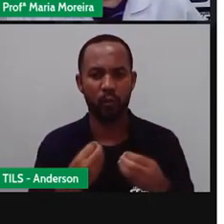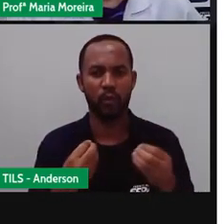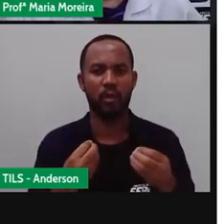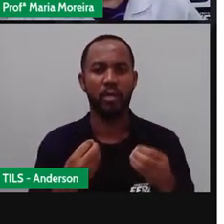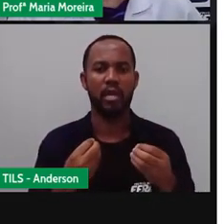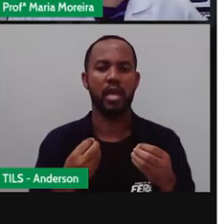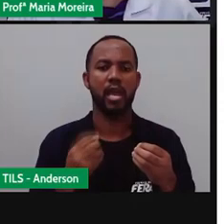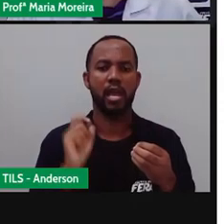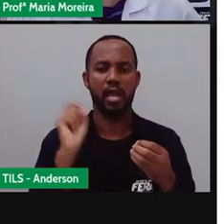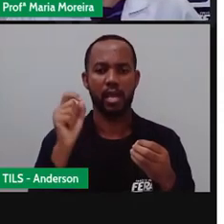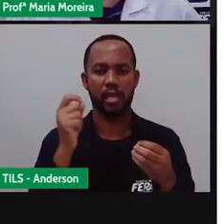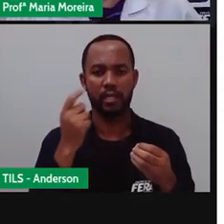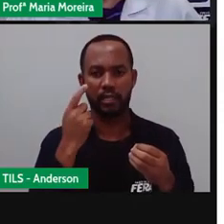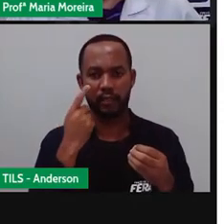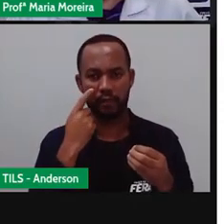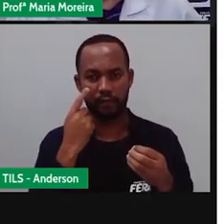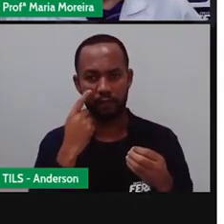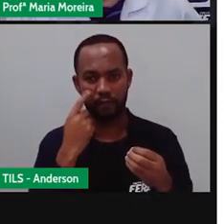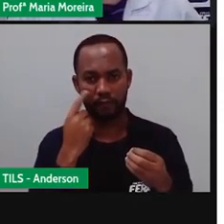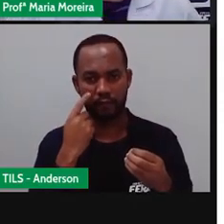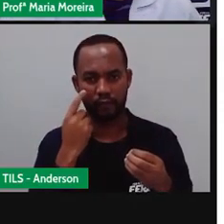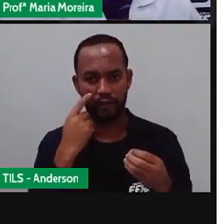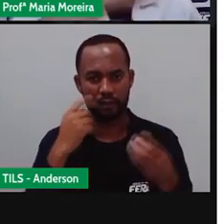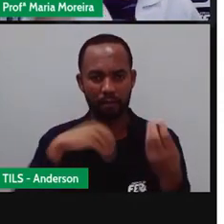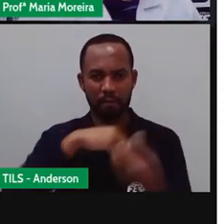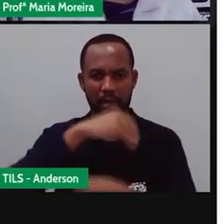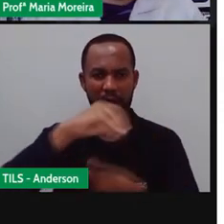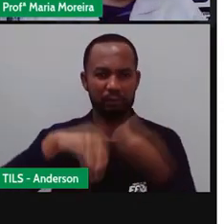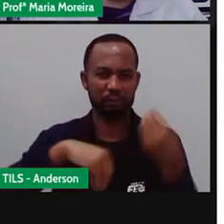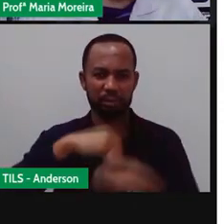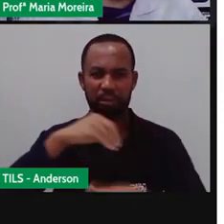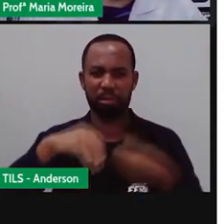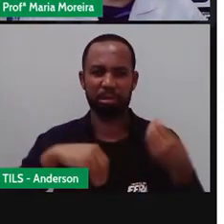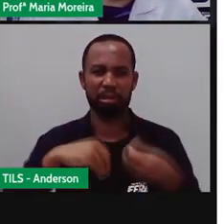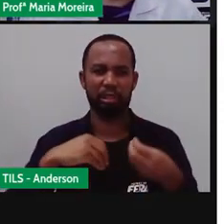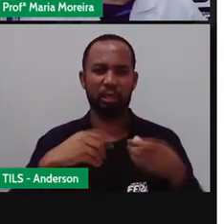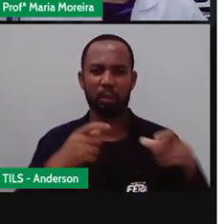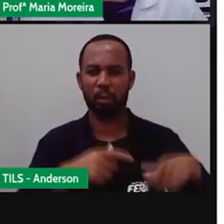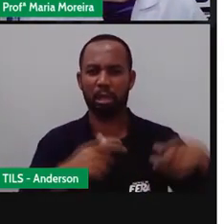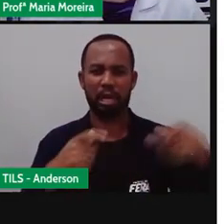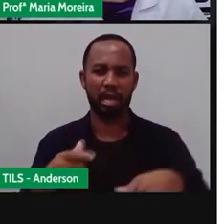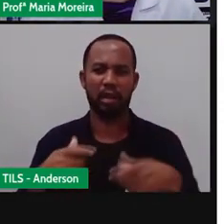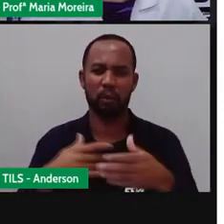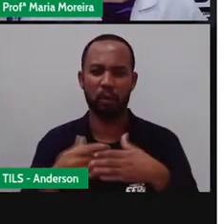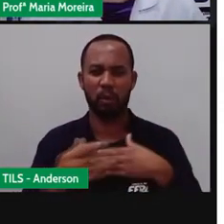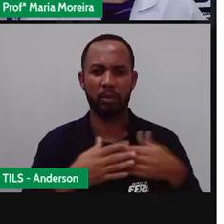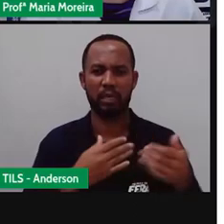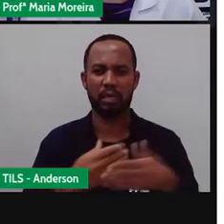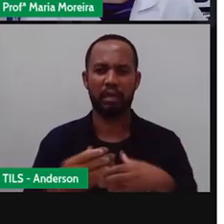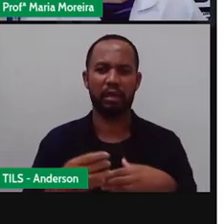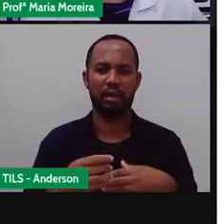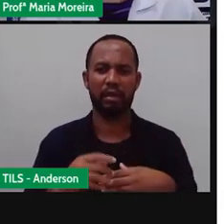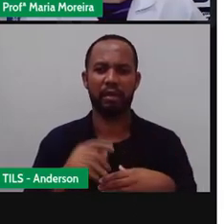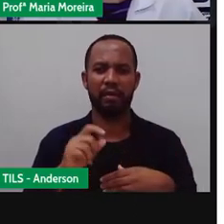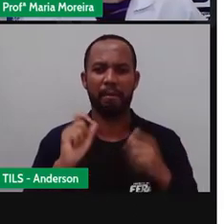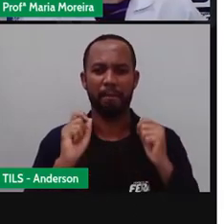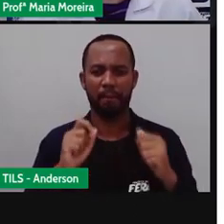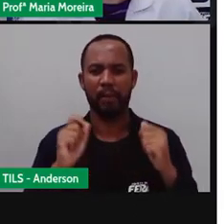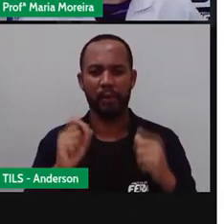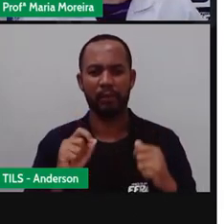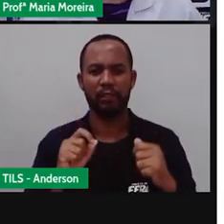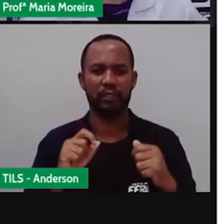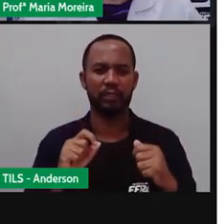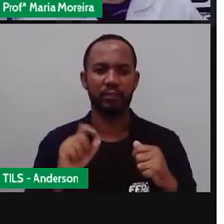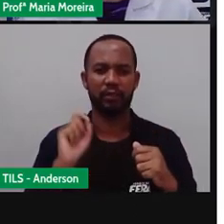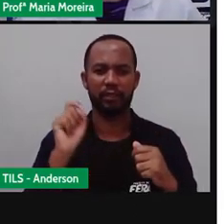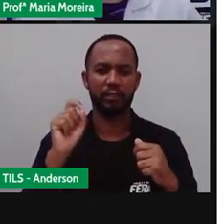Ou a falta de armazenamento que você jogar aí em qualquer lugar Favorece o quê? A proliferação